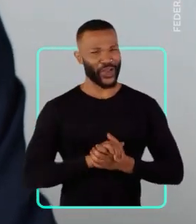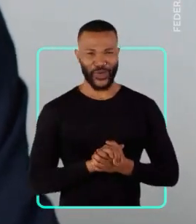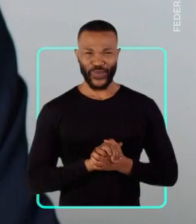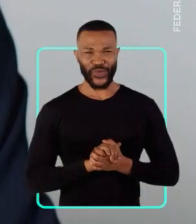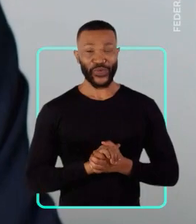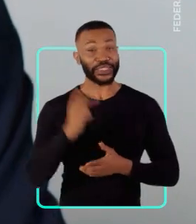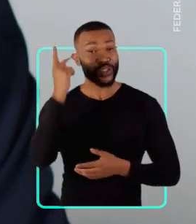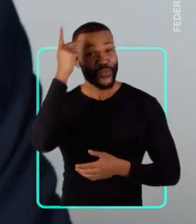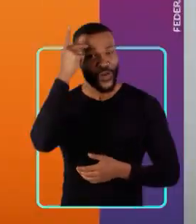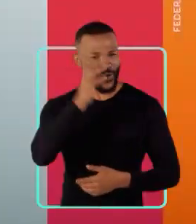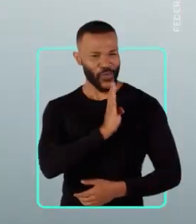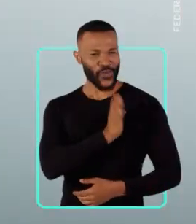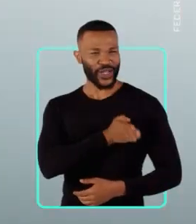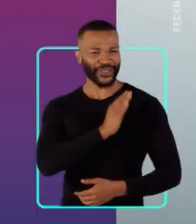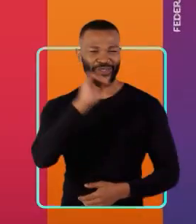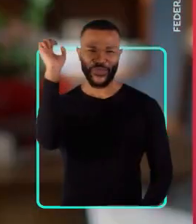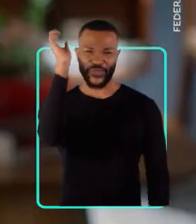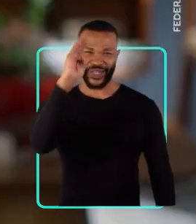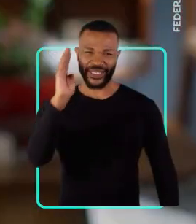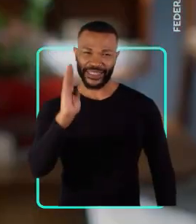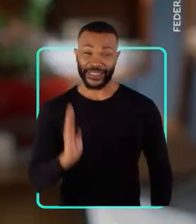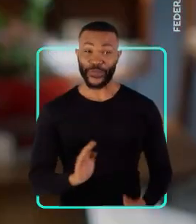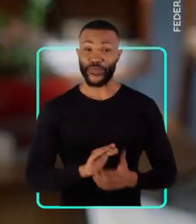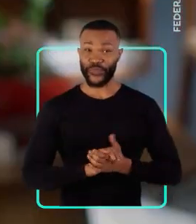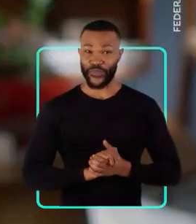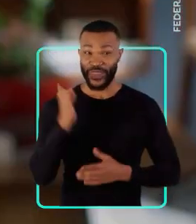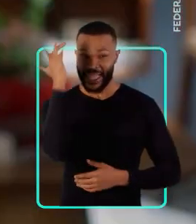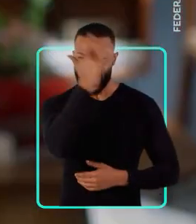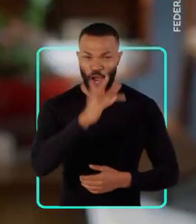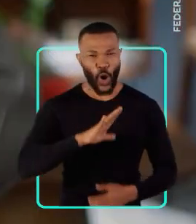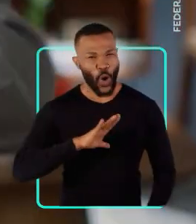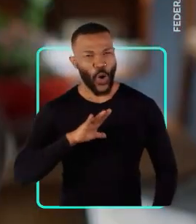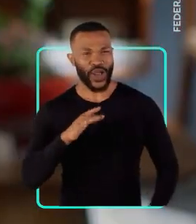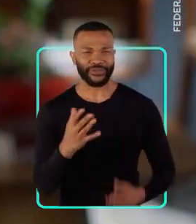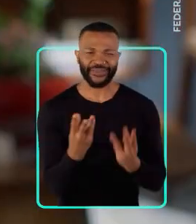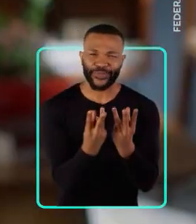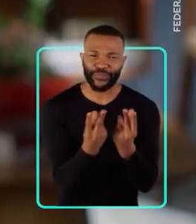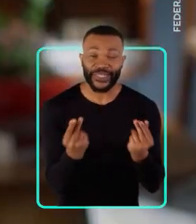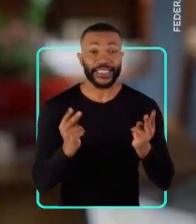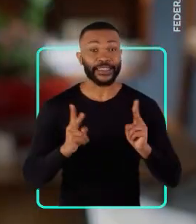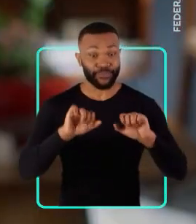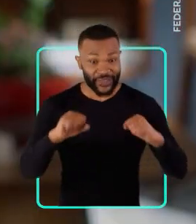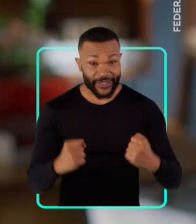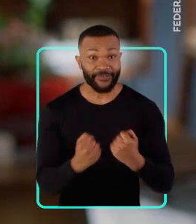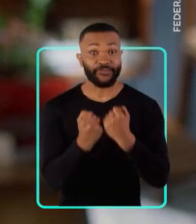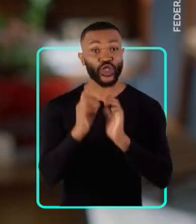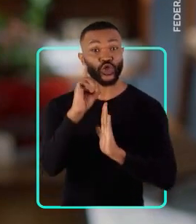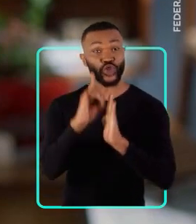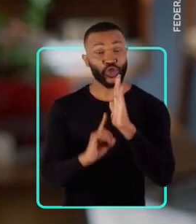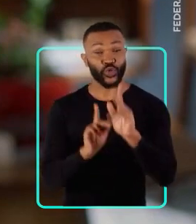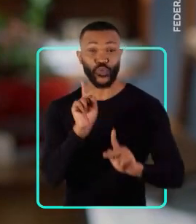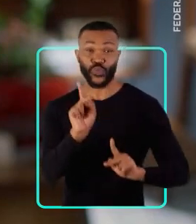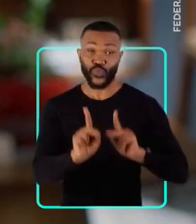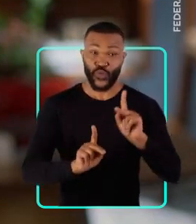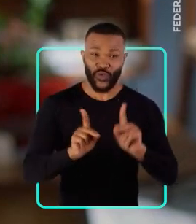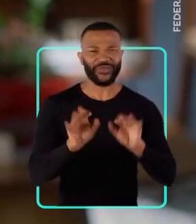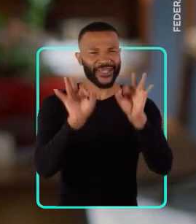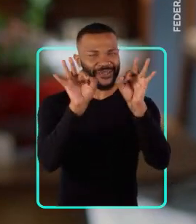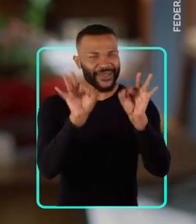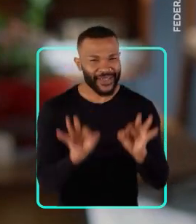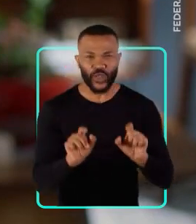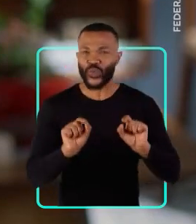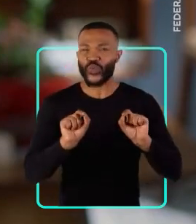O coração do Brasil. Haddad tem coragem e sensibilidade em sempre defender os direitos do povo. Tenho certeza